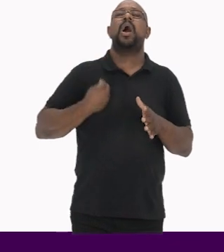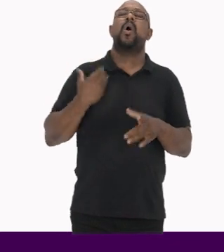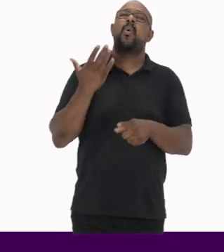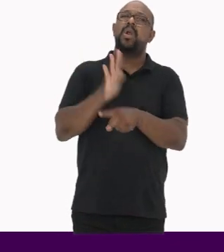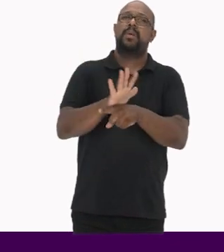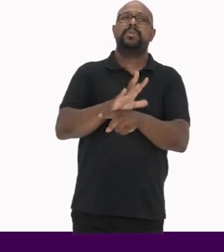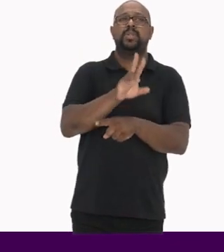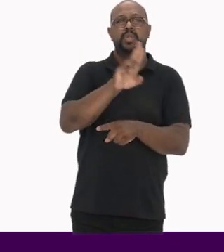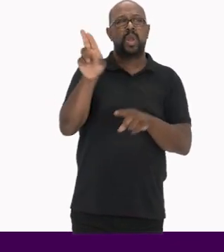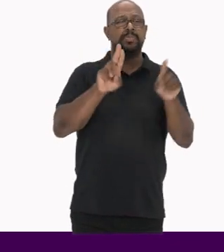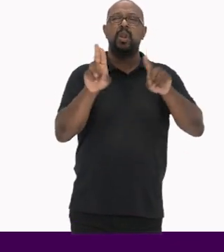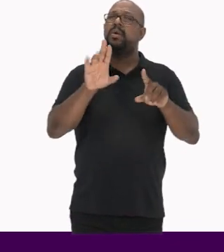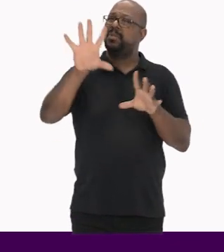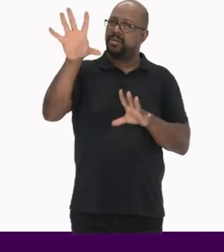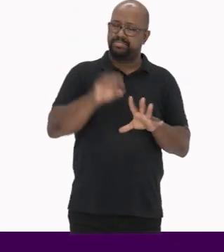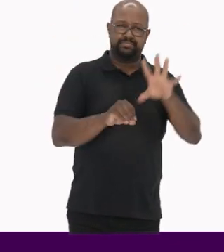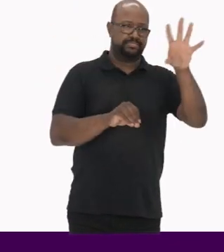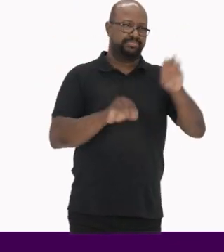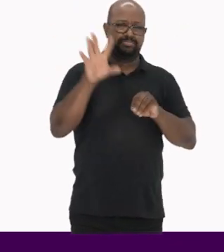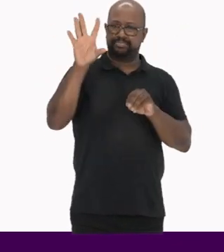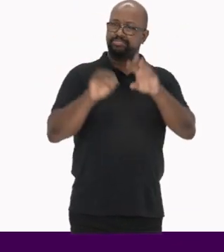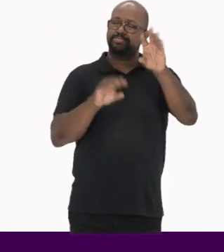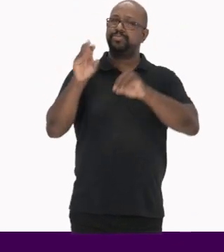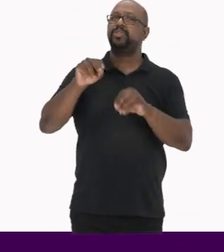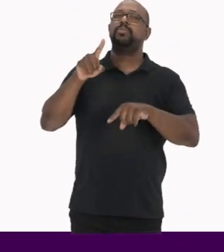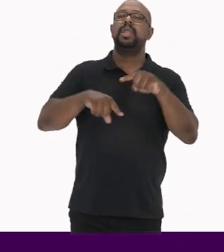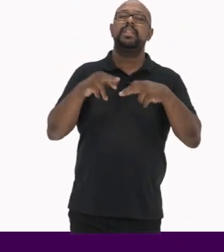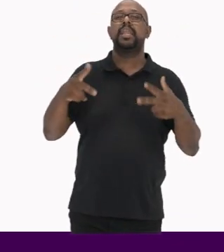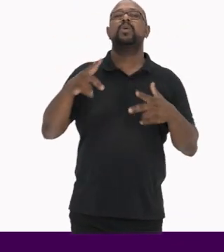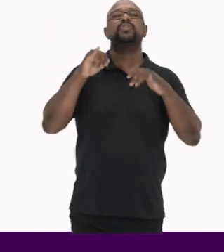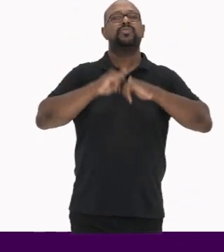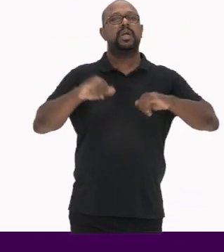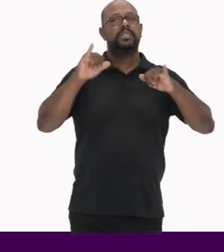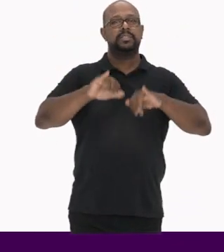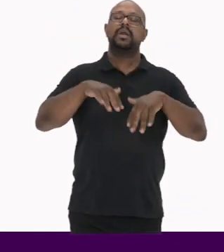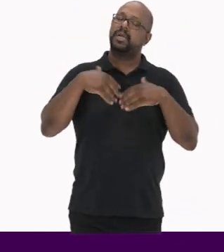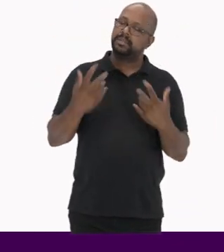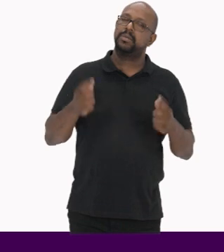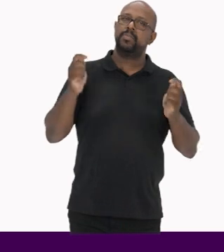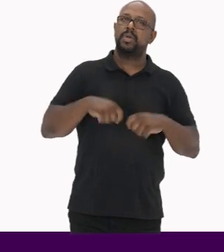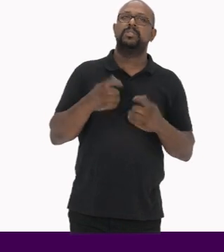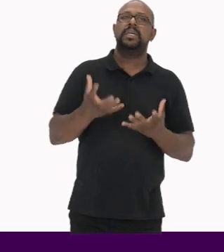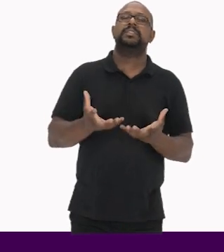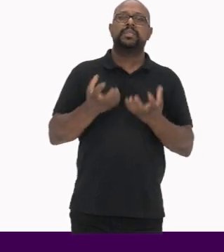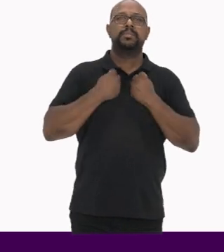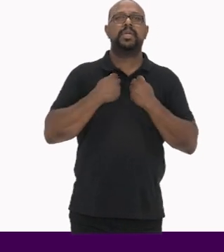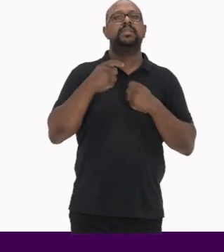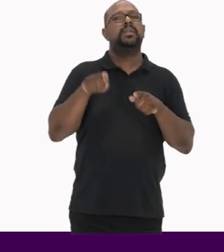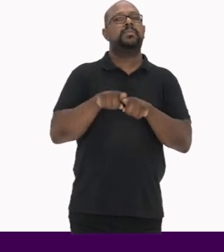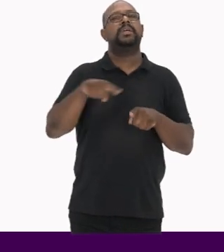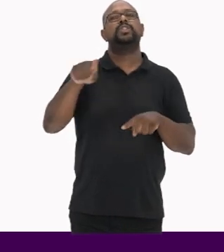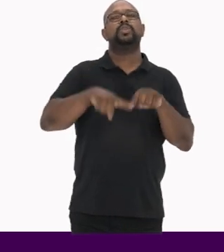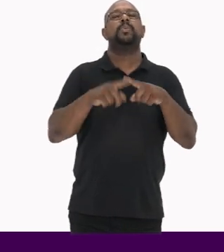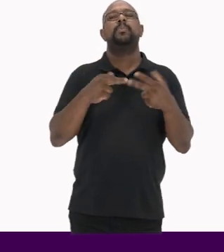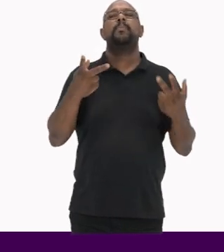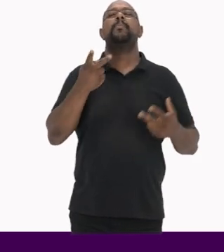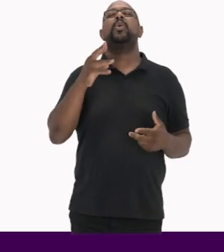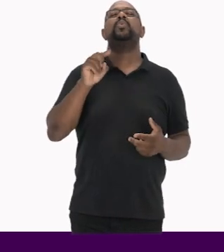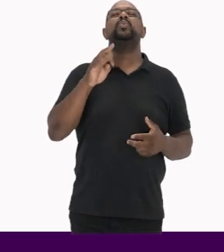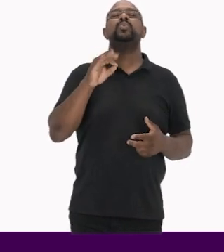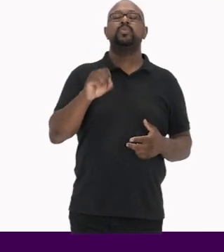colaboradores estejam nos materiais de divulgação Assim como possam receber também esses produtos